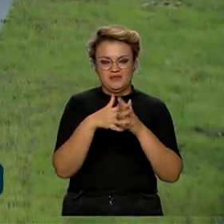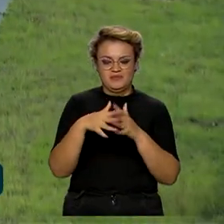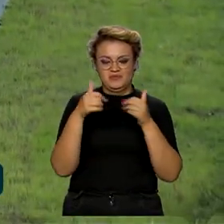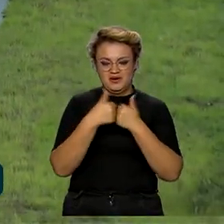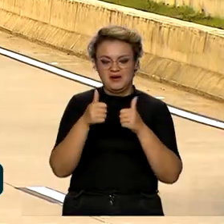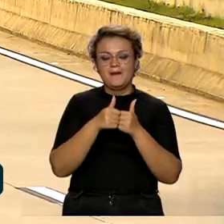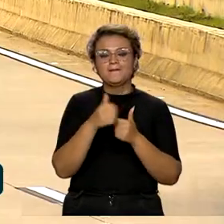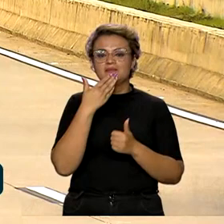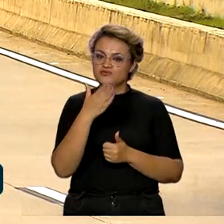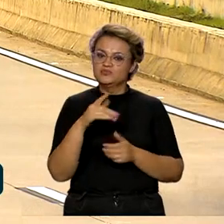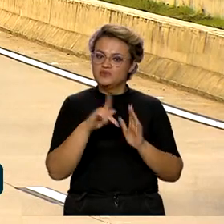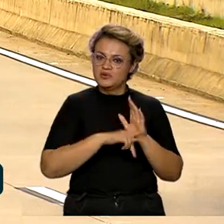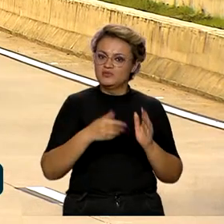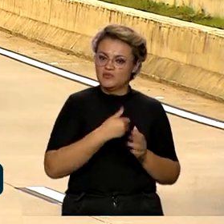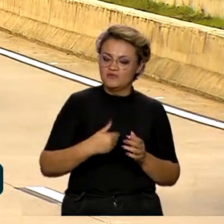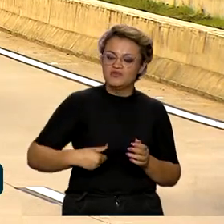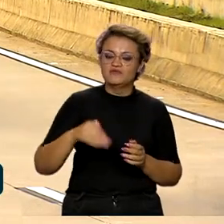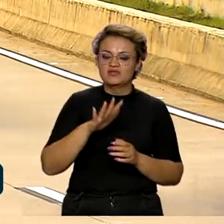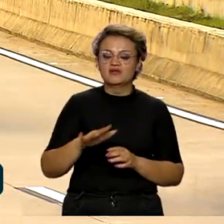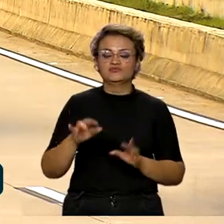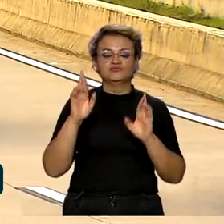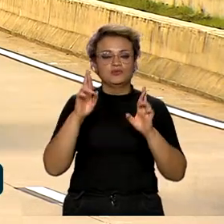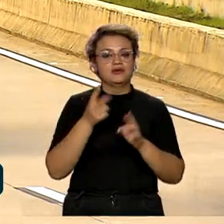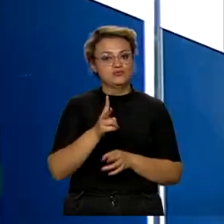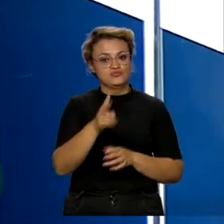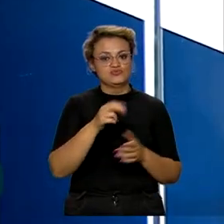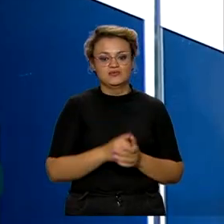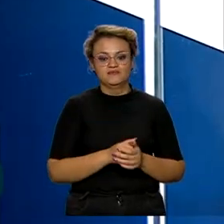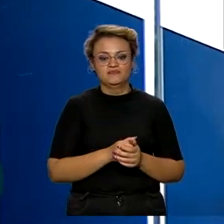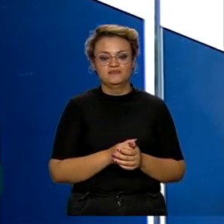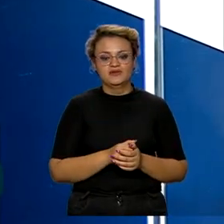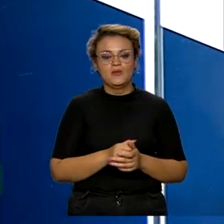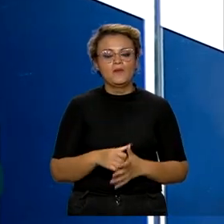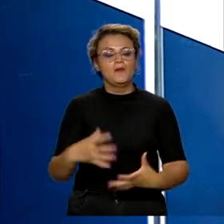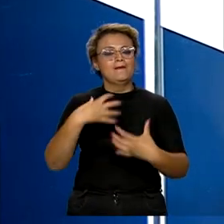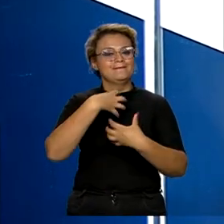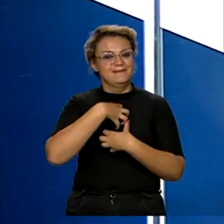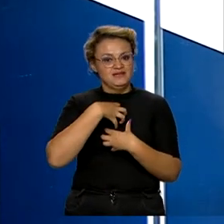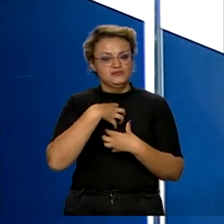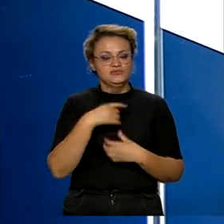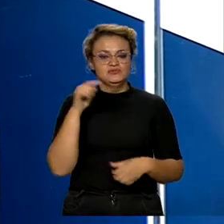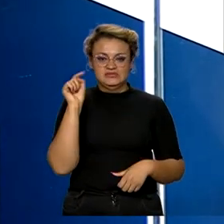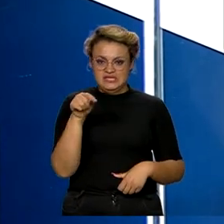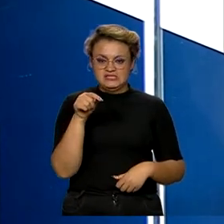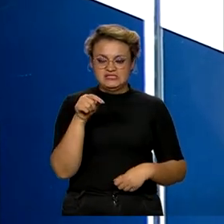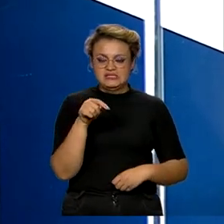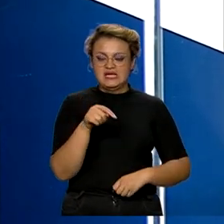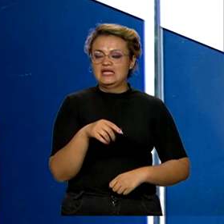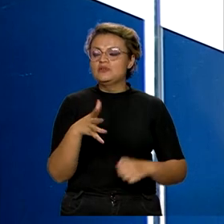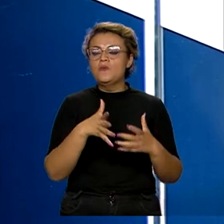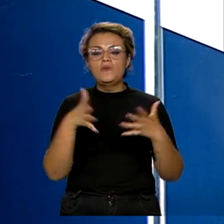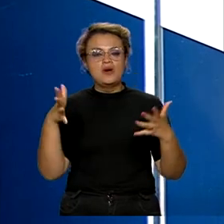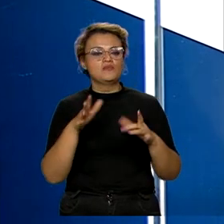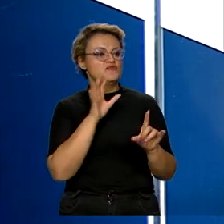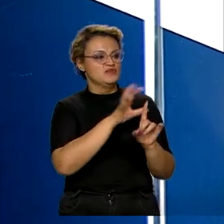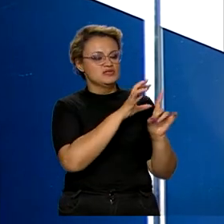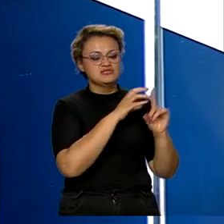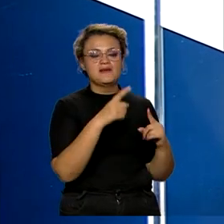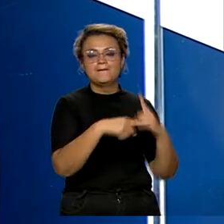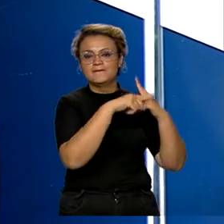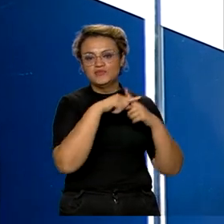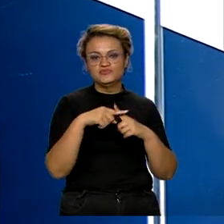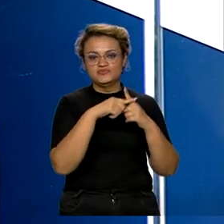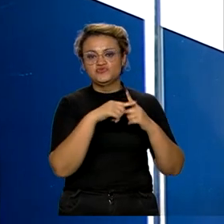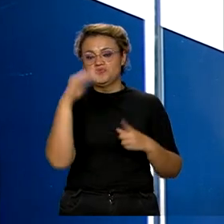programa do governo federal se torne permanente. O impacto desse programa é tão amplo e positivo para o